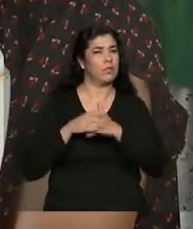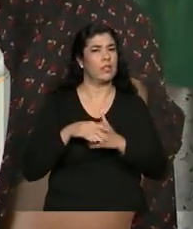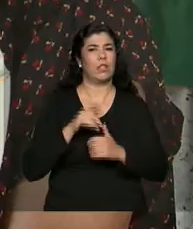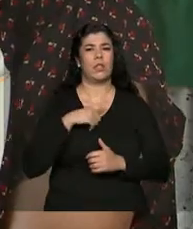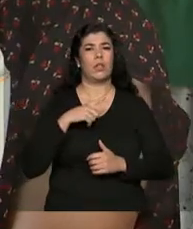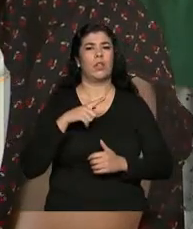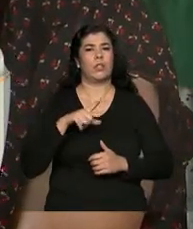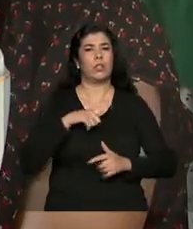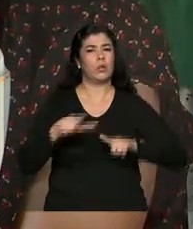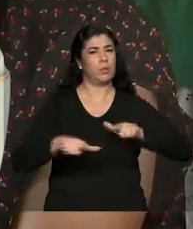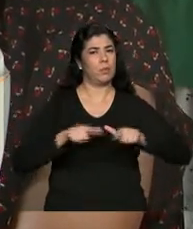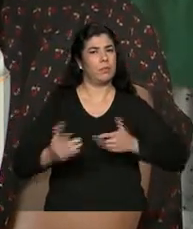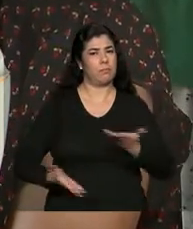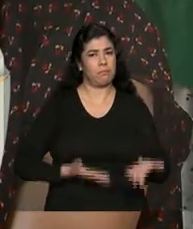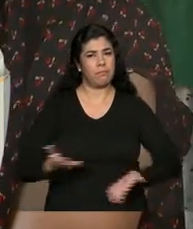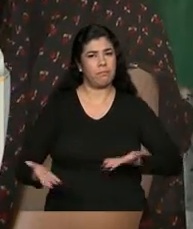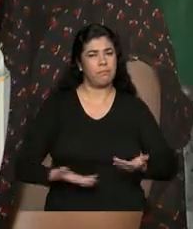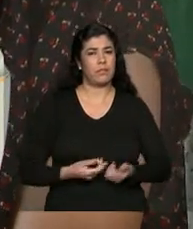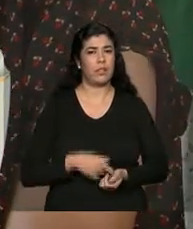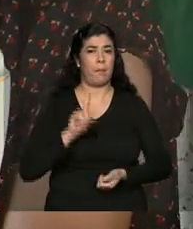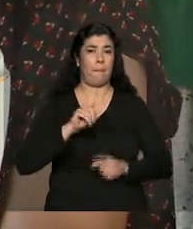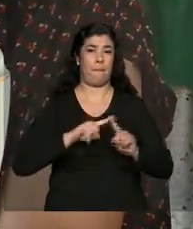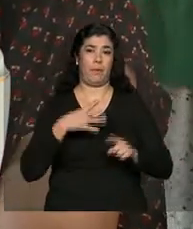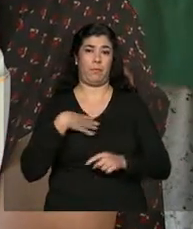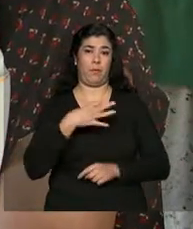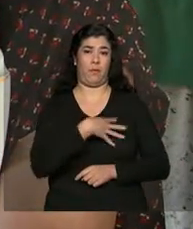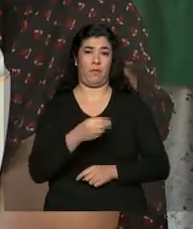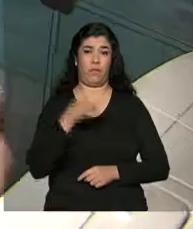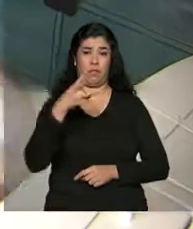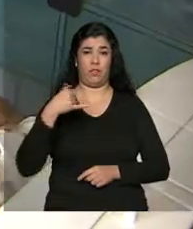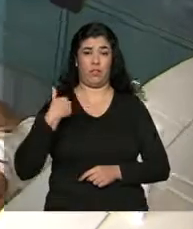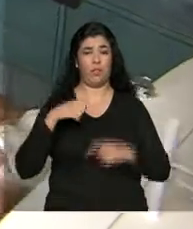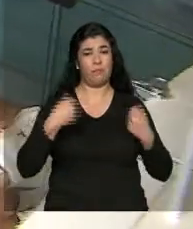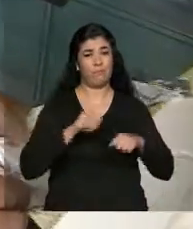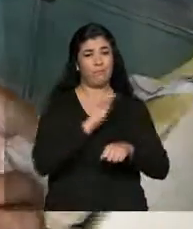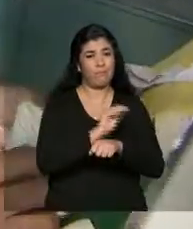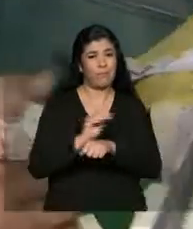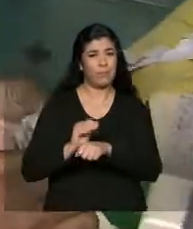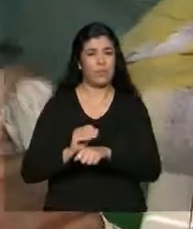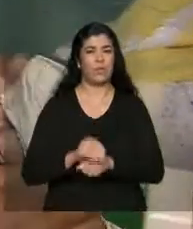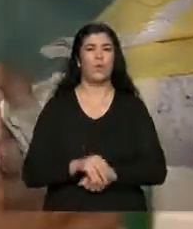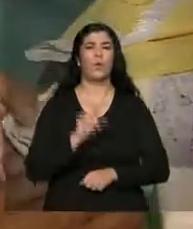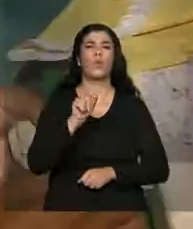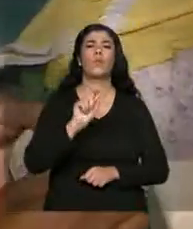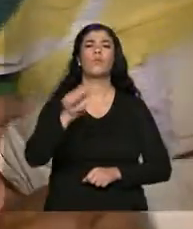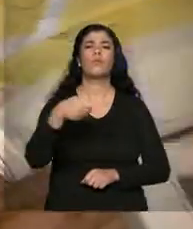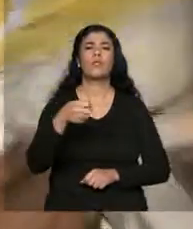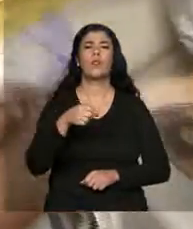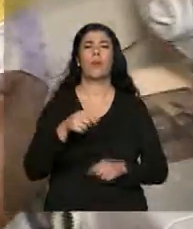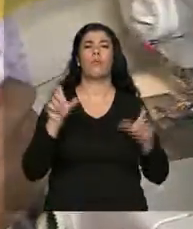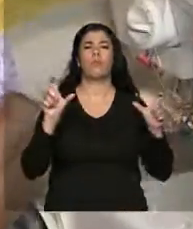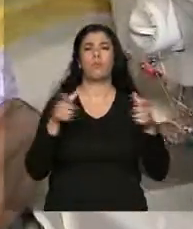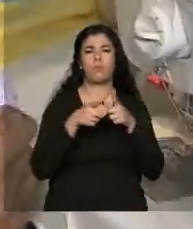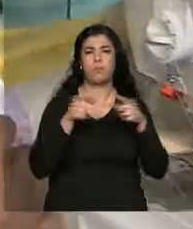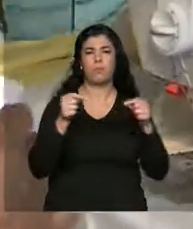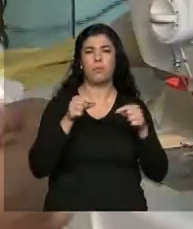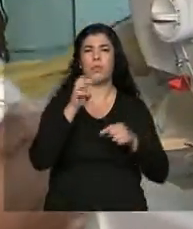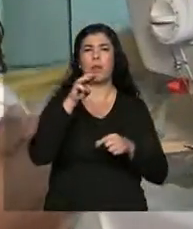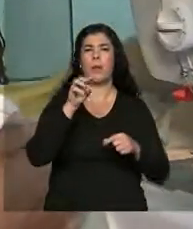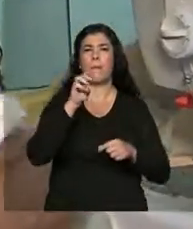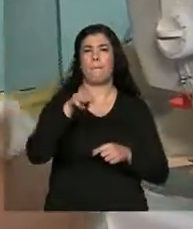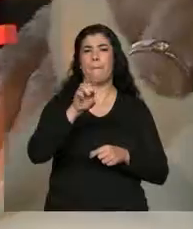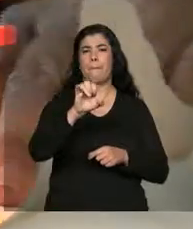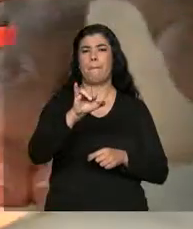emprego, mas aí o meu pequeno de três anos estava precisando muito de mim. Microempreendedor individual é aquele que trabalha por conta